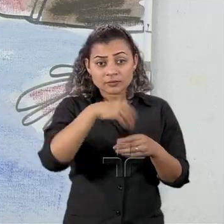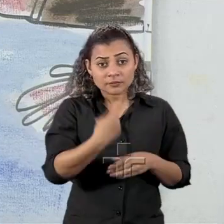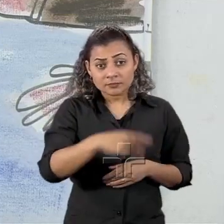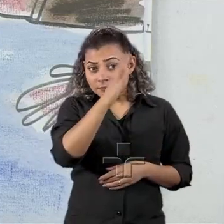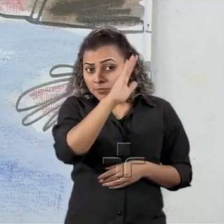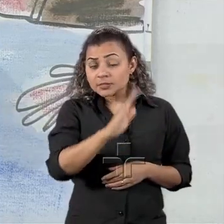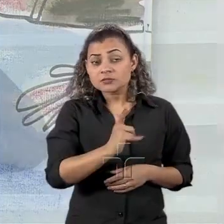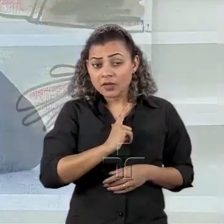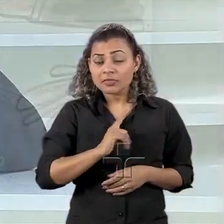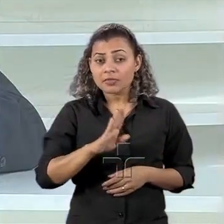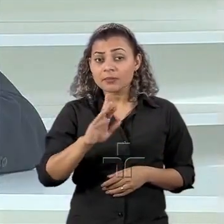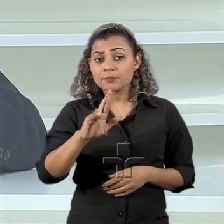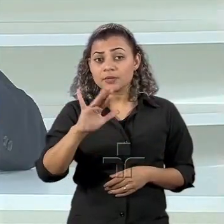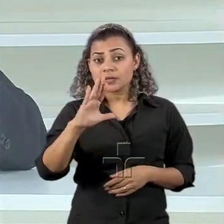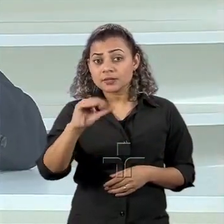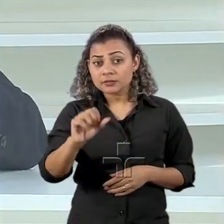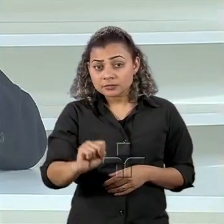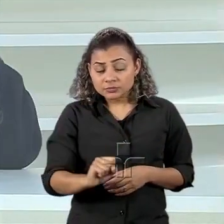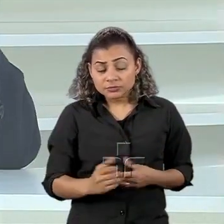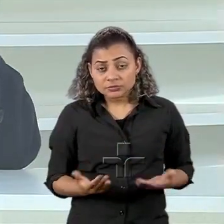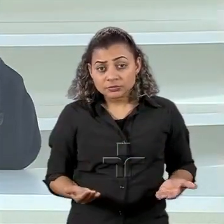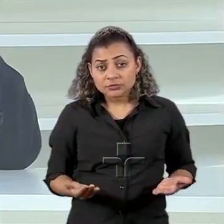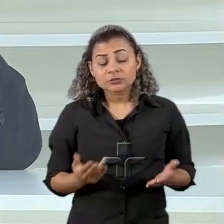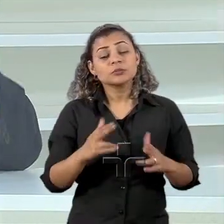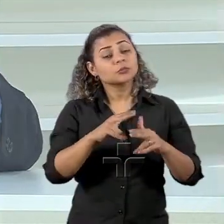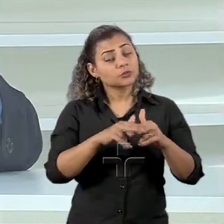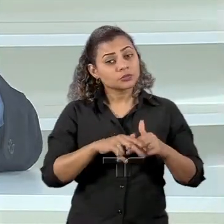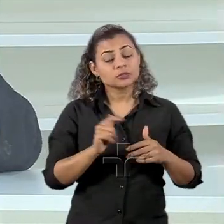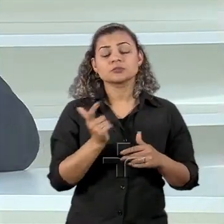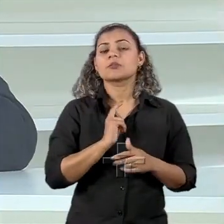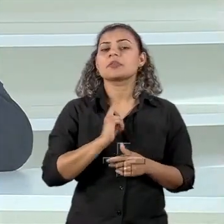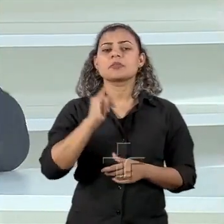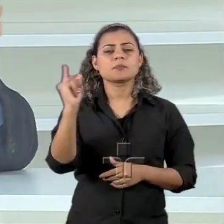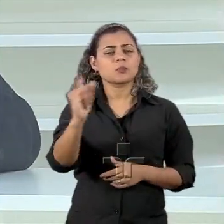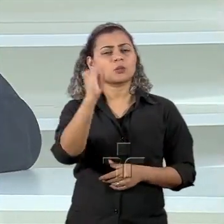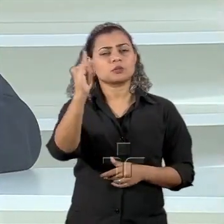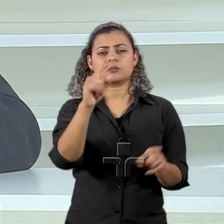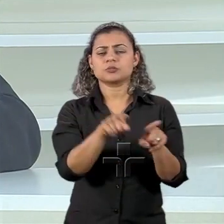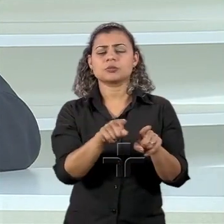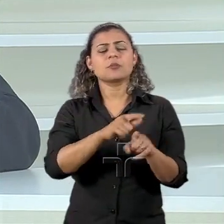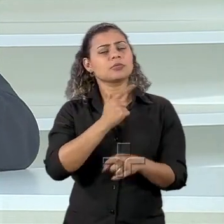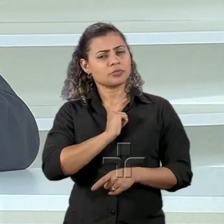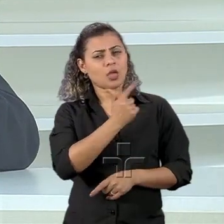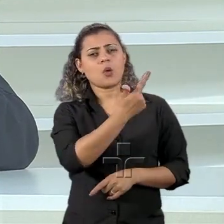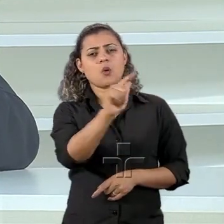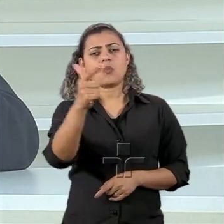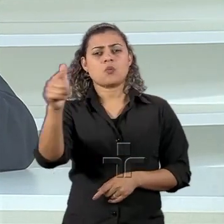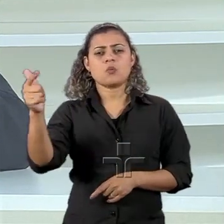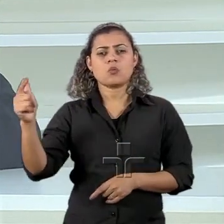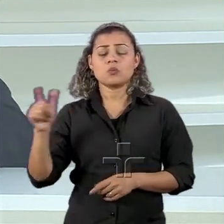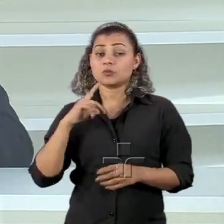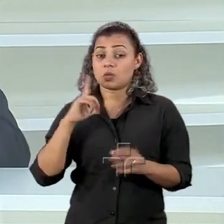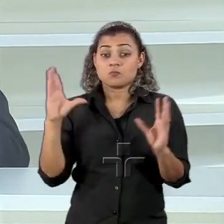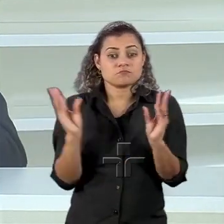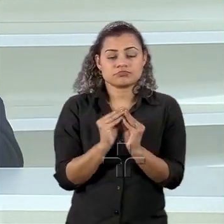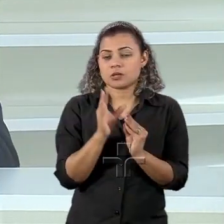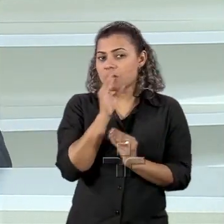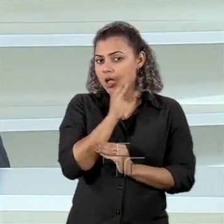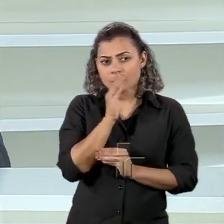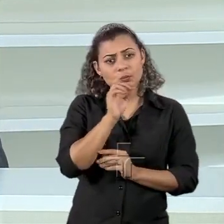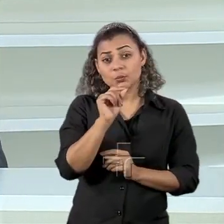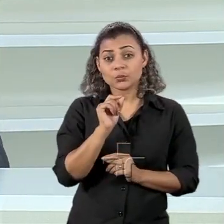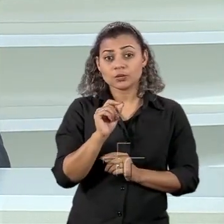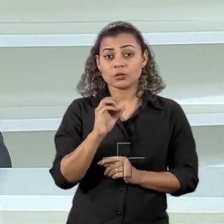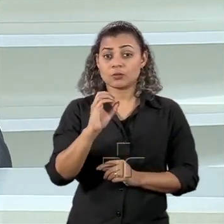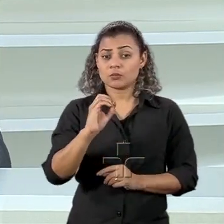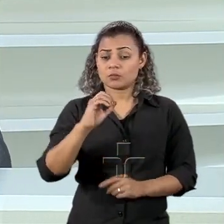Brasil e nós temos finalmente como item muito importante quer dizer há muitos outros aí mas eu singularizei alguns é a questão da